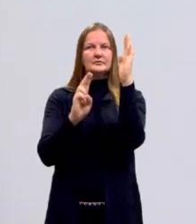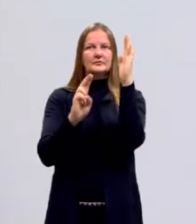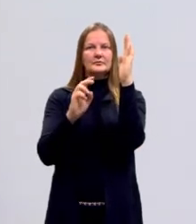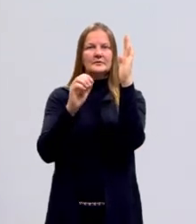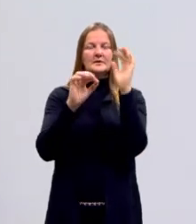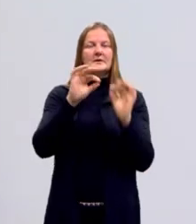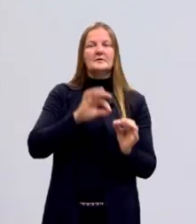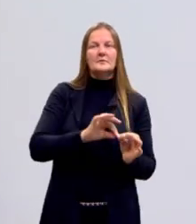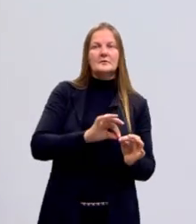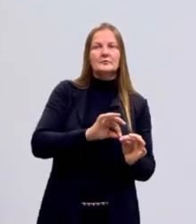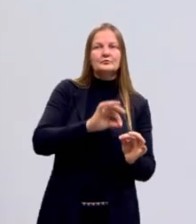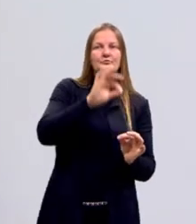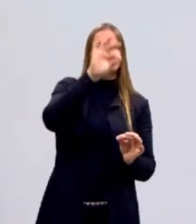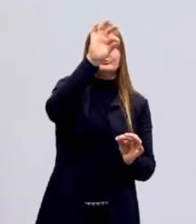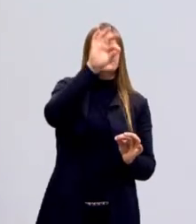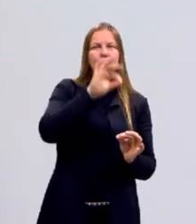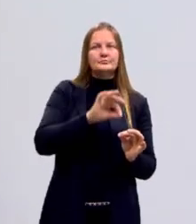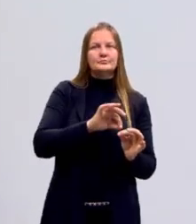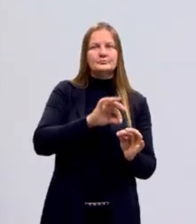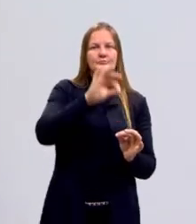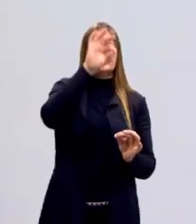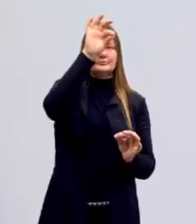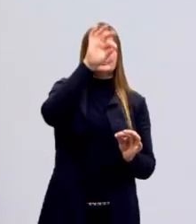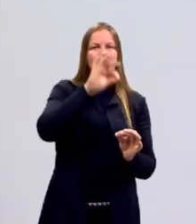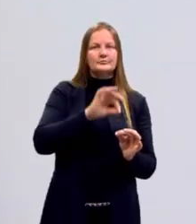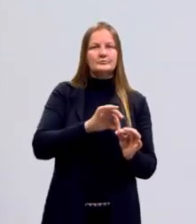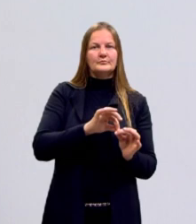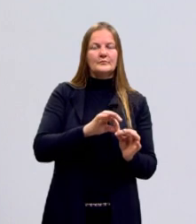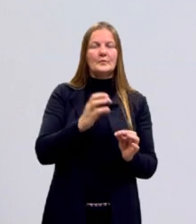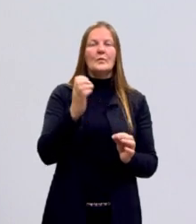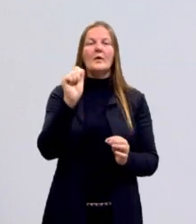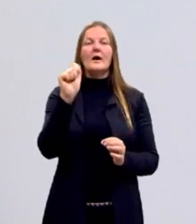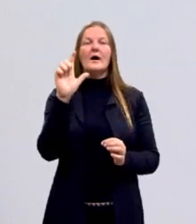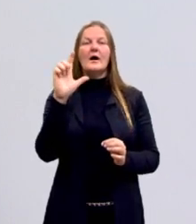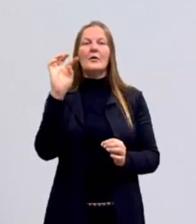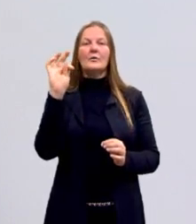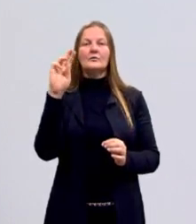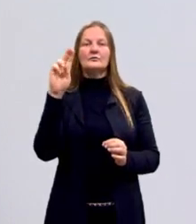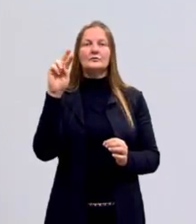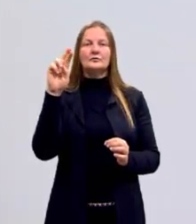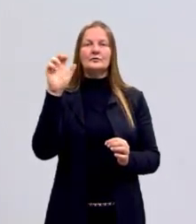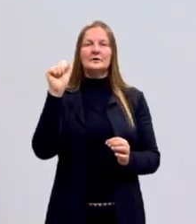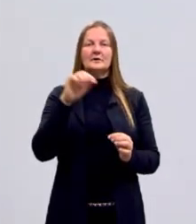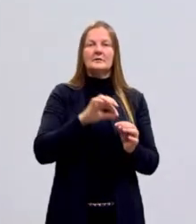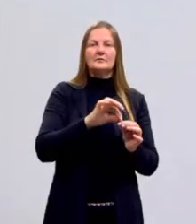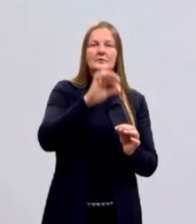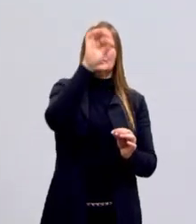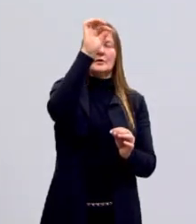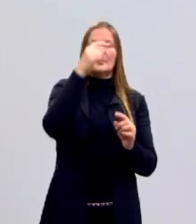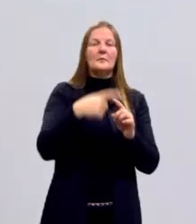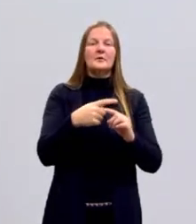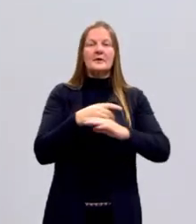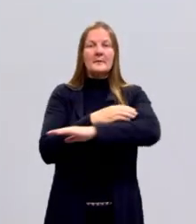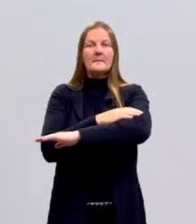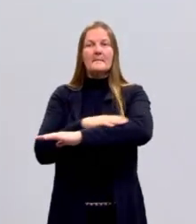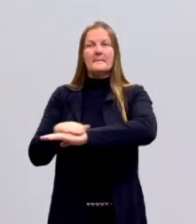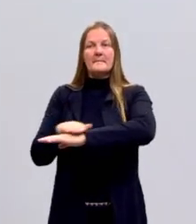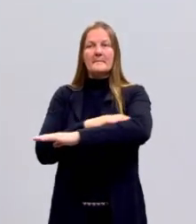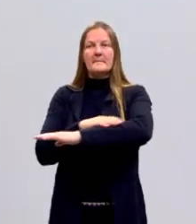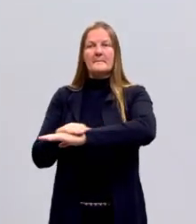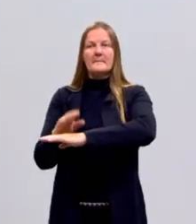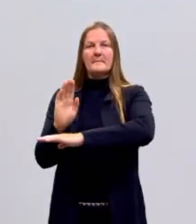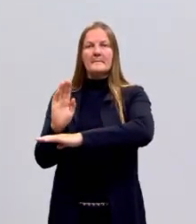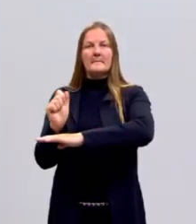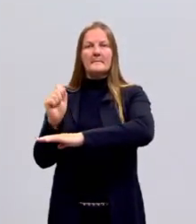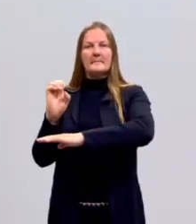altura, ele determina o comprimento da altura. Por quê? Porque ele é perpendicular à base. Lembram